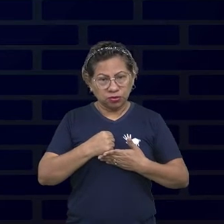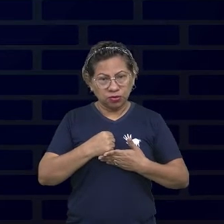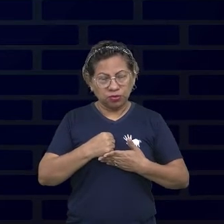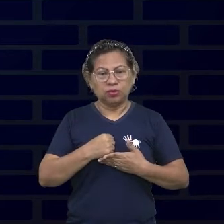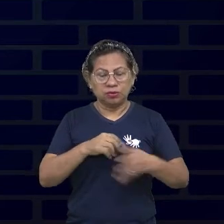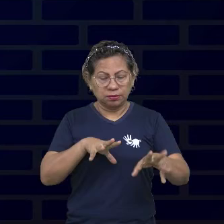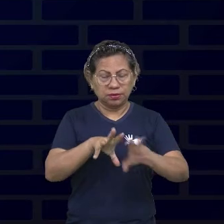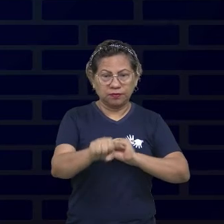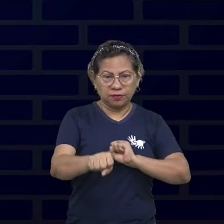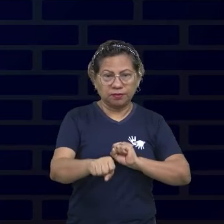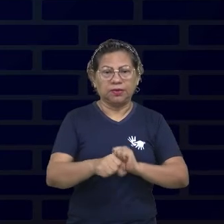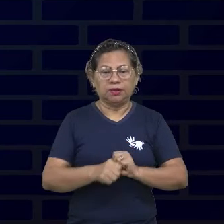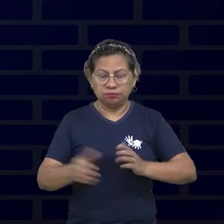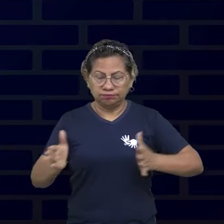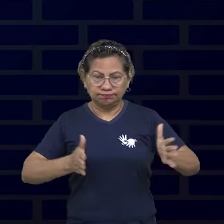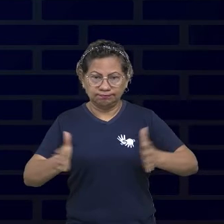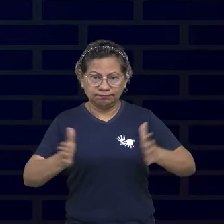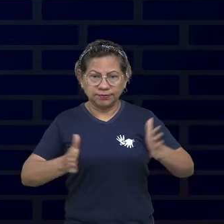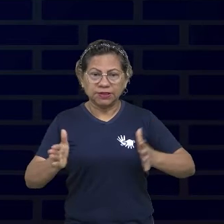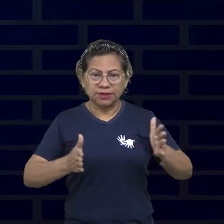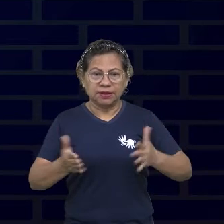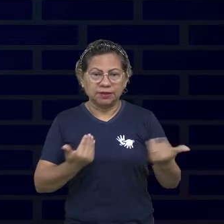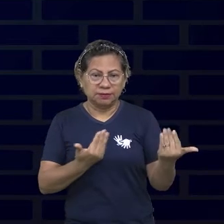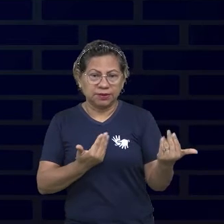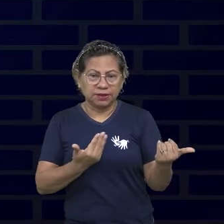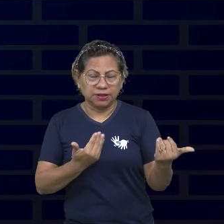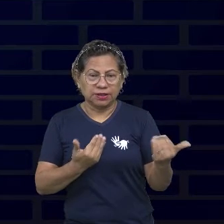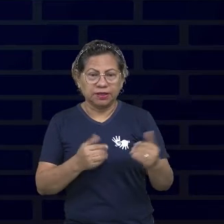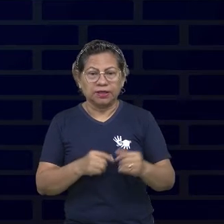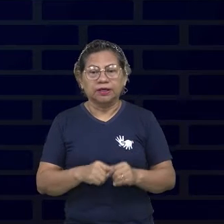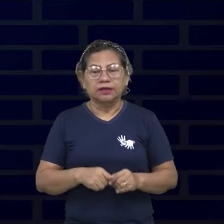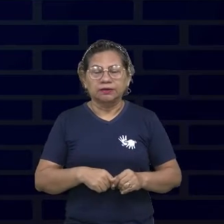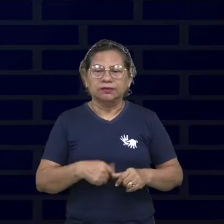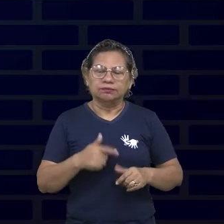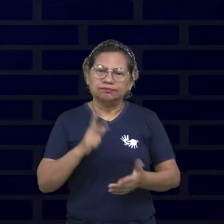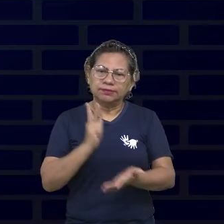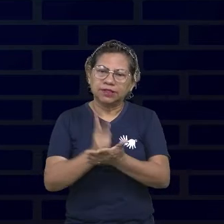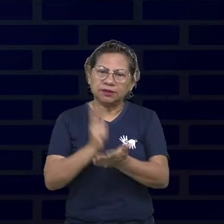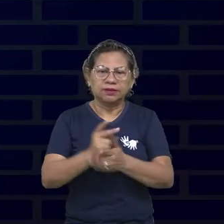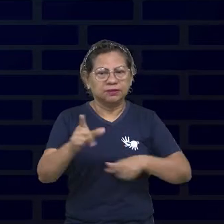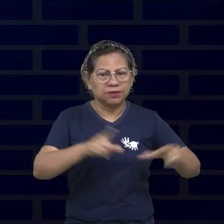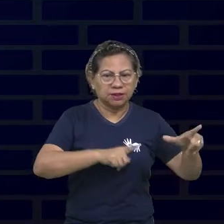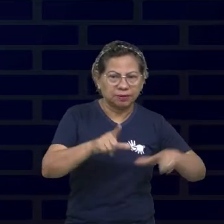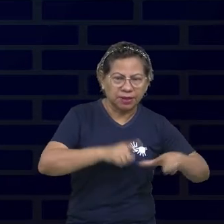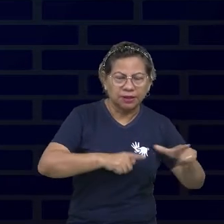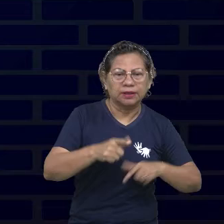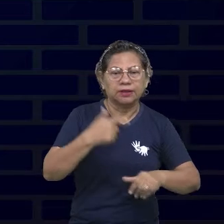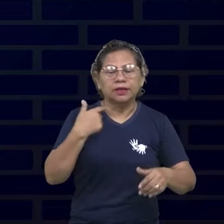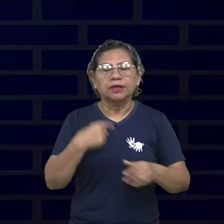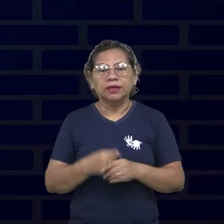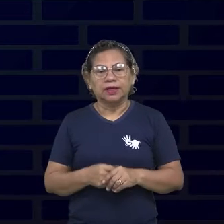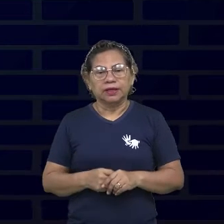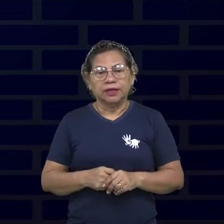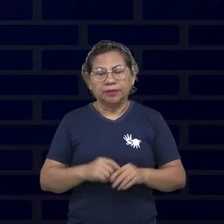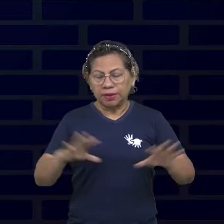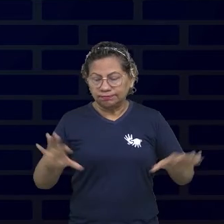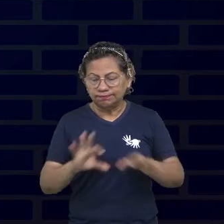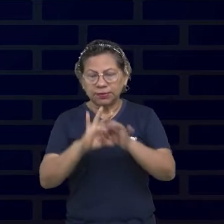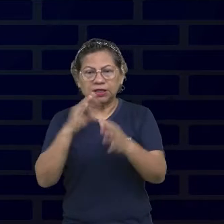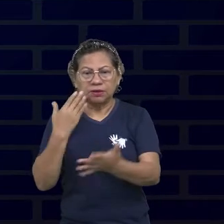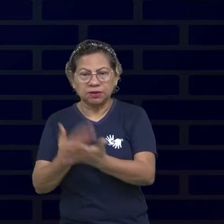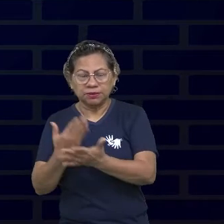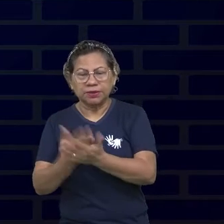todo esse período da minha juventude, eu tive que trabalhar para promover os meus estudos. Mas sempre esses